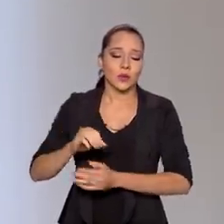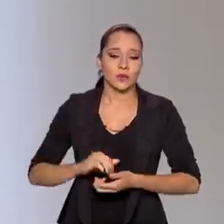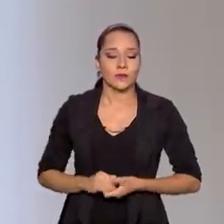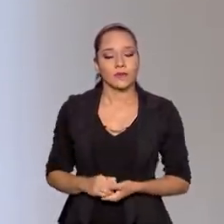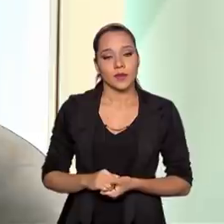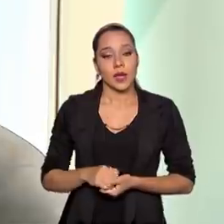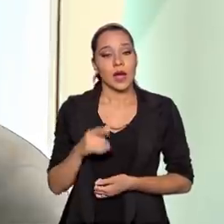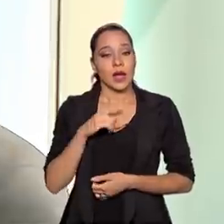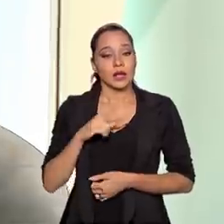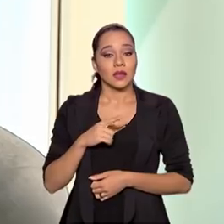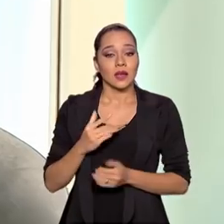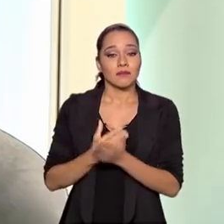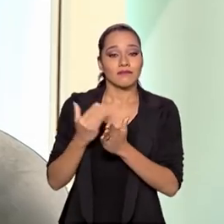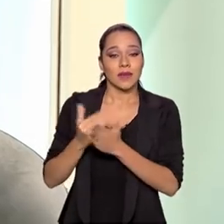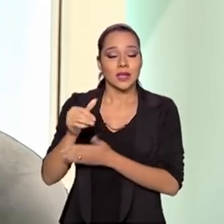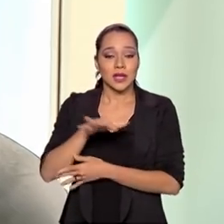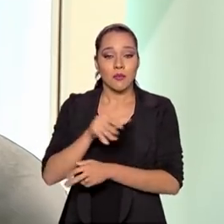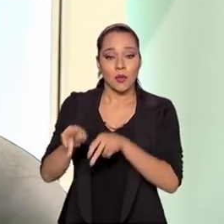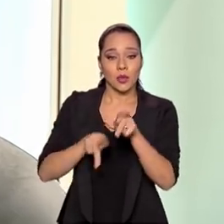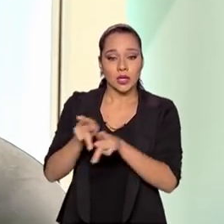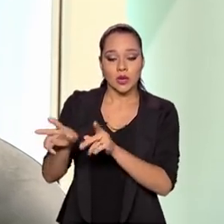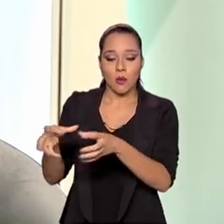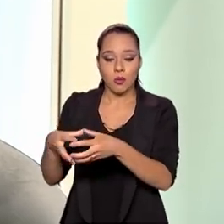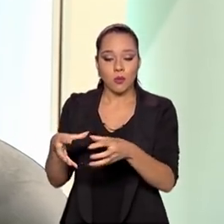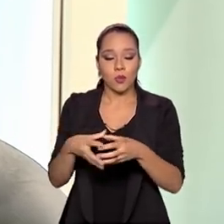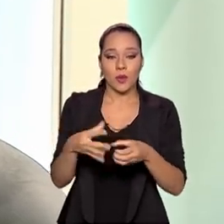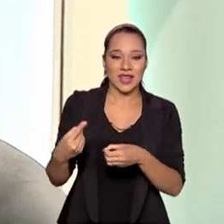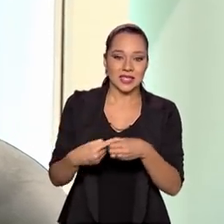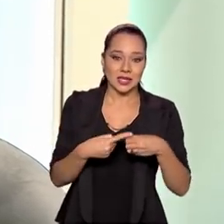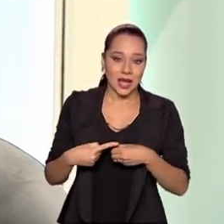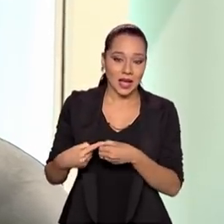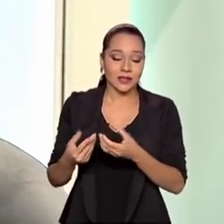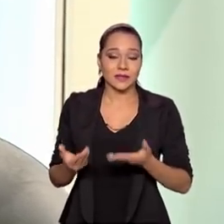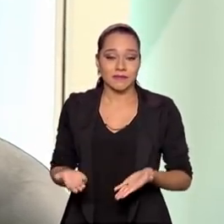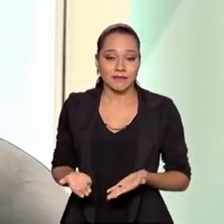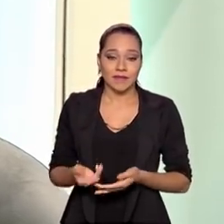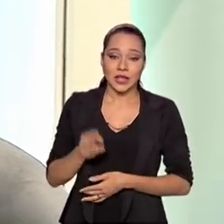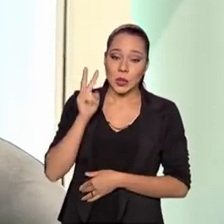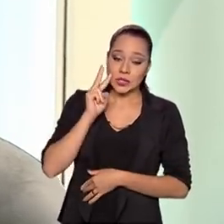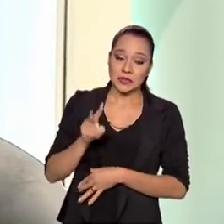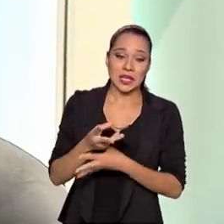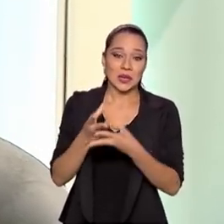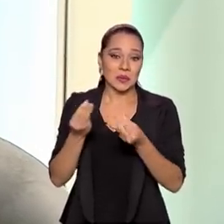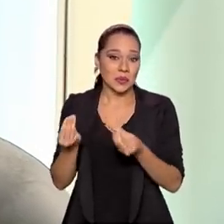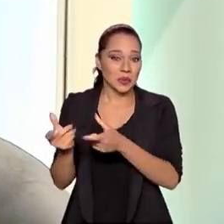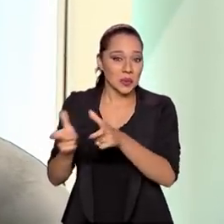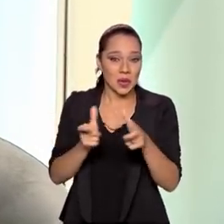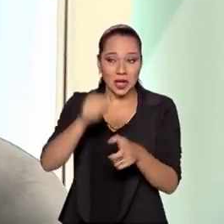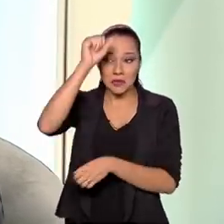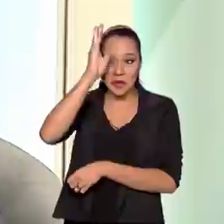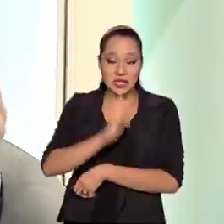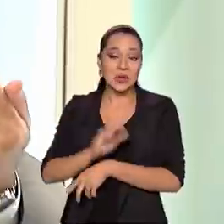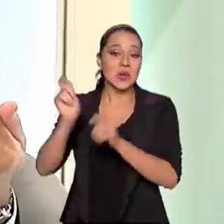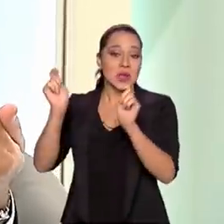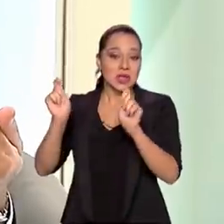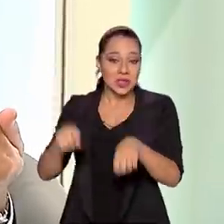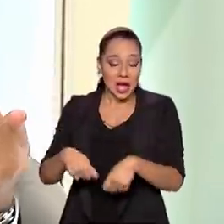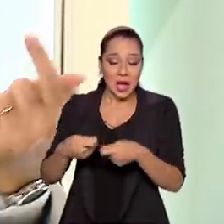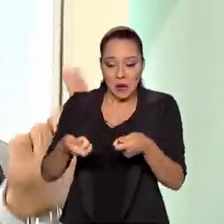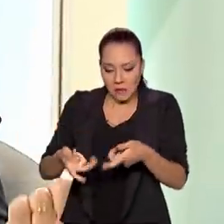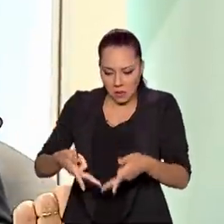os adensamentos populacionais urbanos. Então, você vê que em muito local que o Brasil teria uma grande